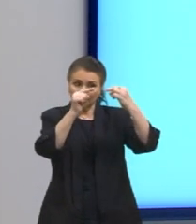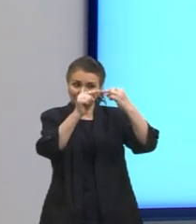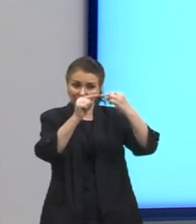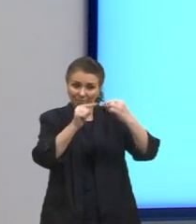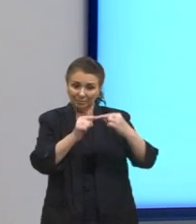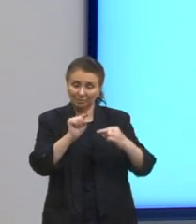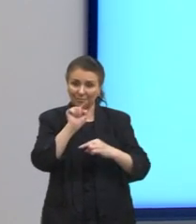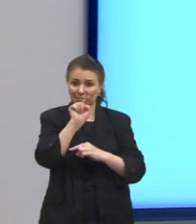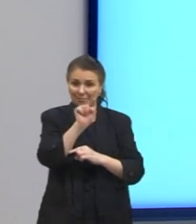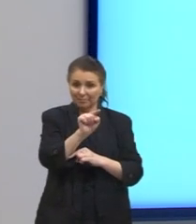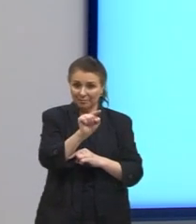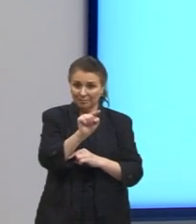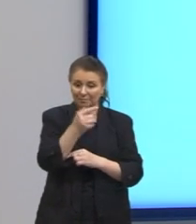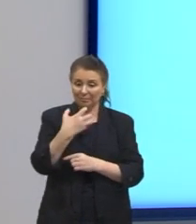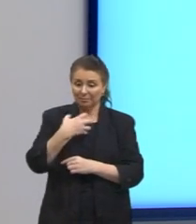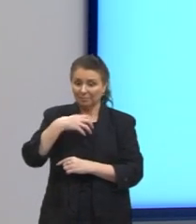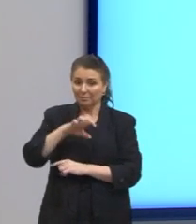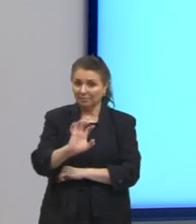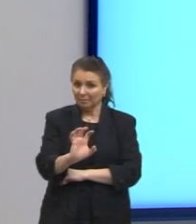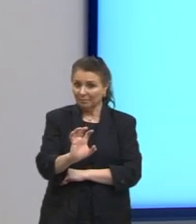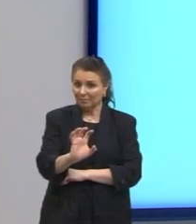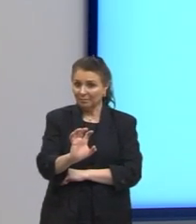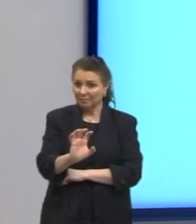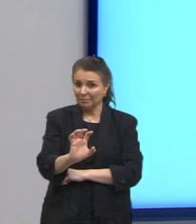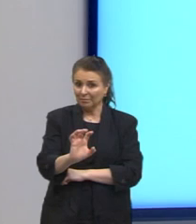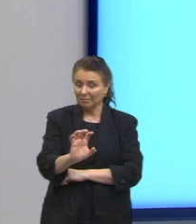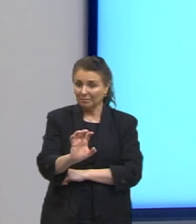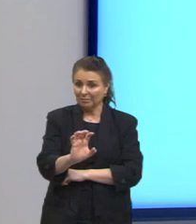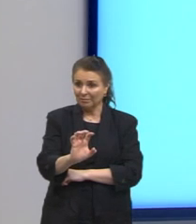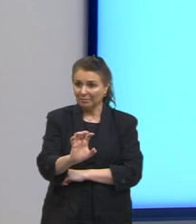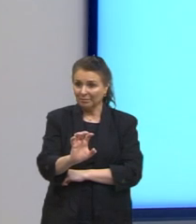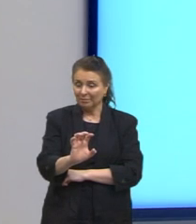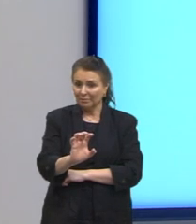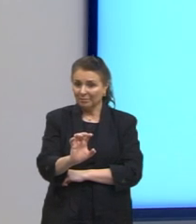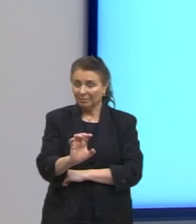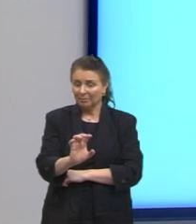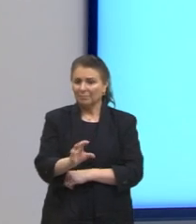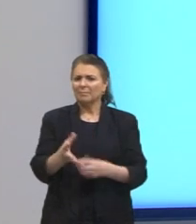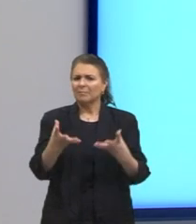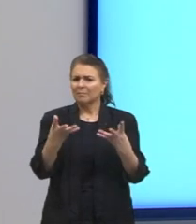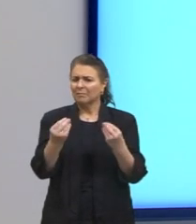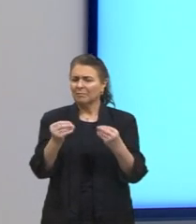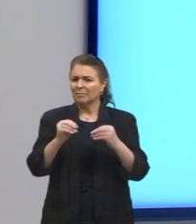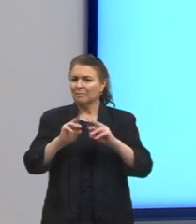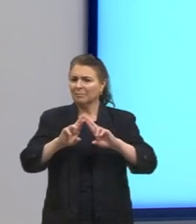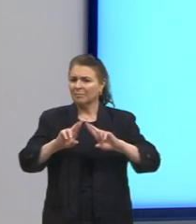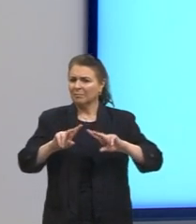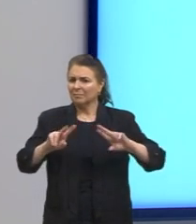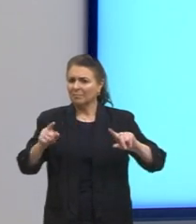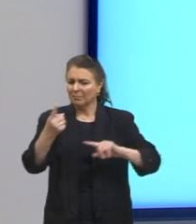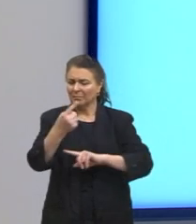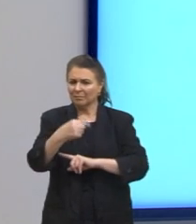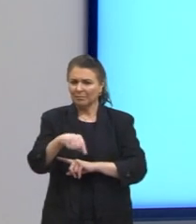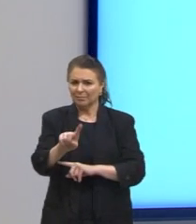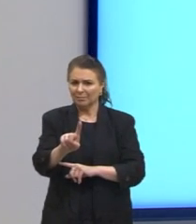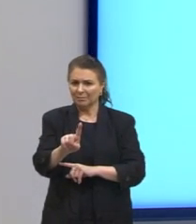vai contra esse aqui. Ele é muito diferente do outro.